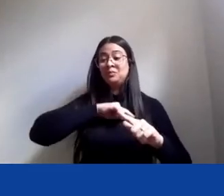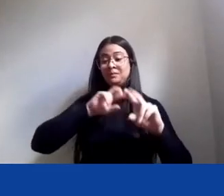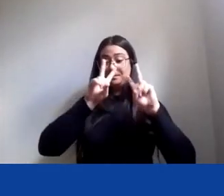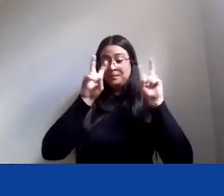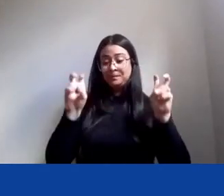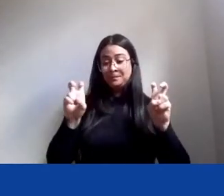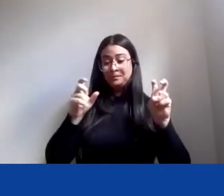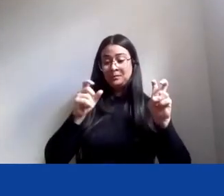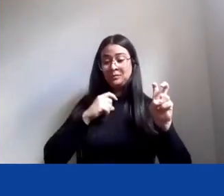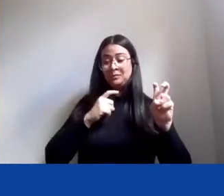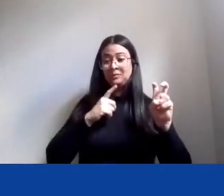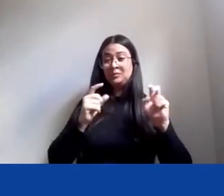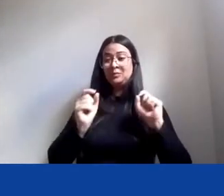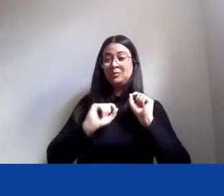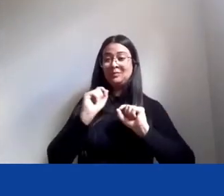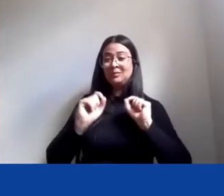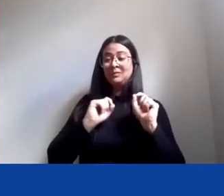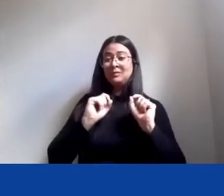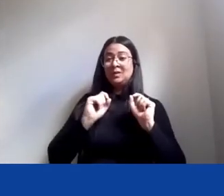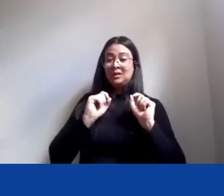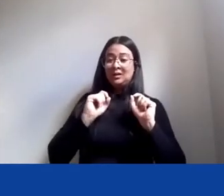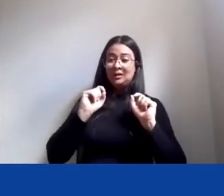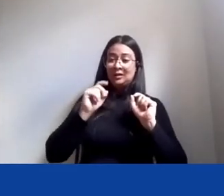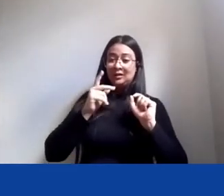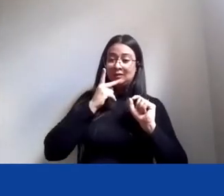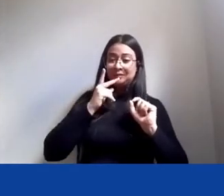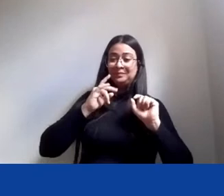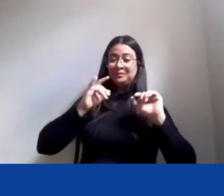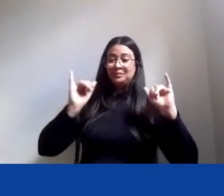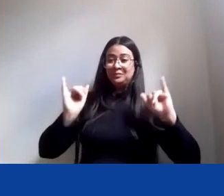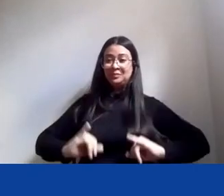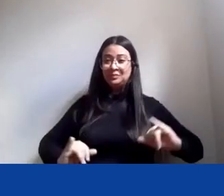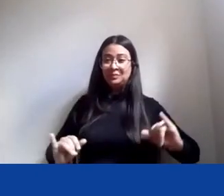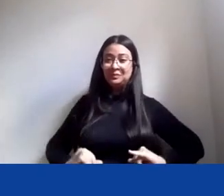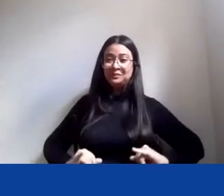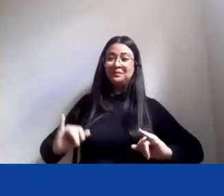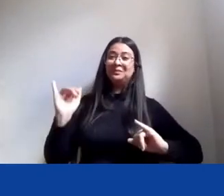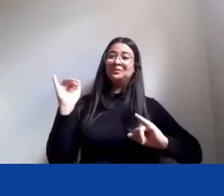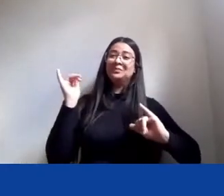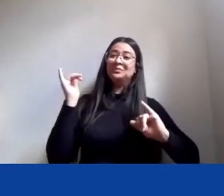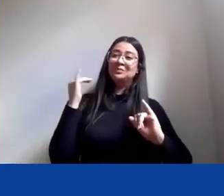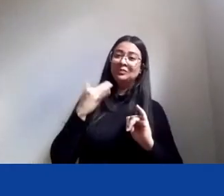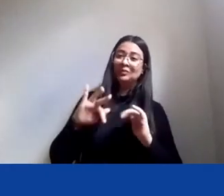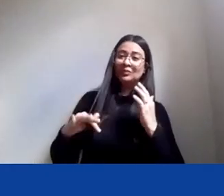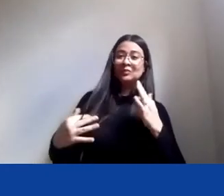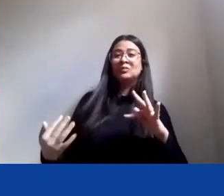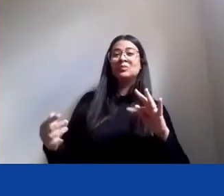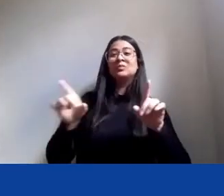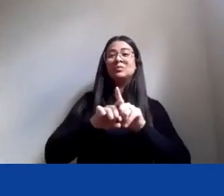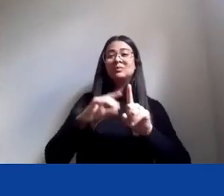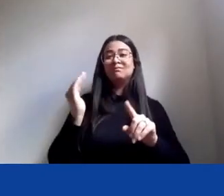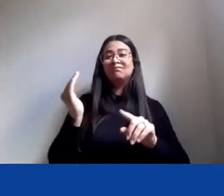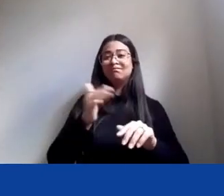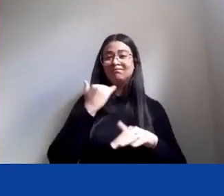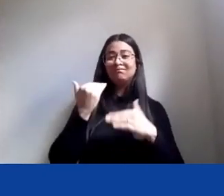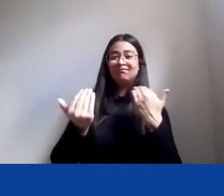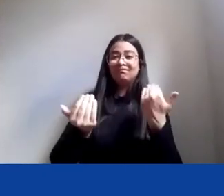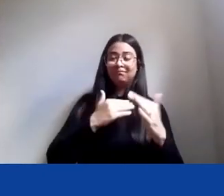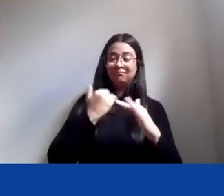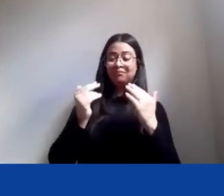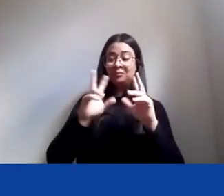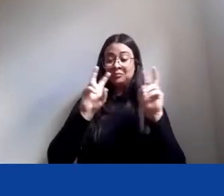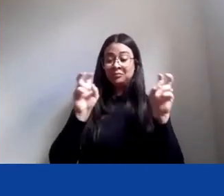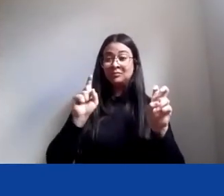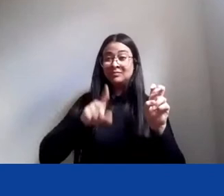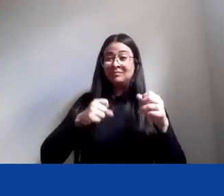em dores, sofrimentos, mortes, violação de direitos, e o tema já é muito pesado, né, e a forma como ele é